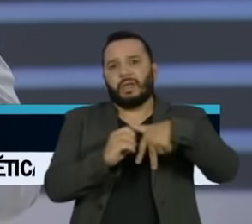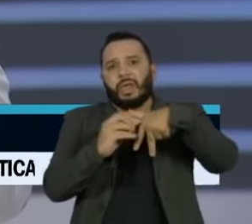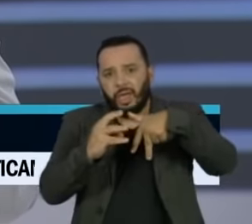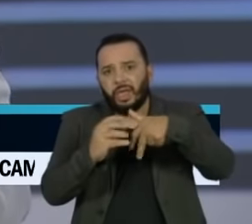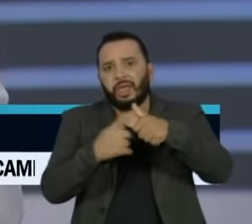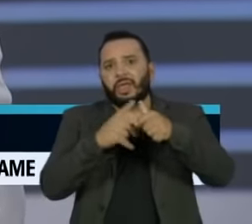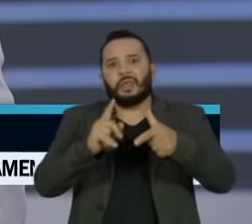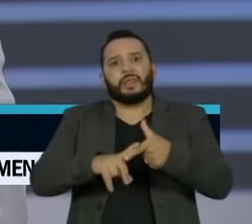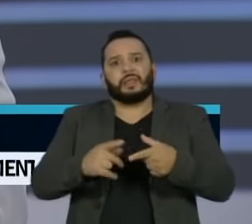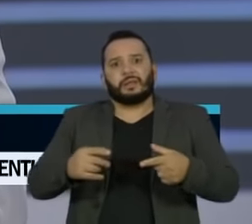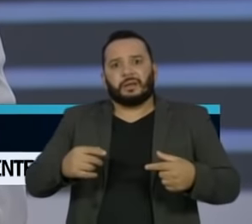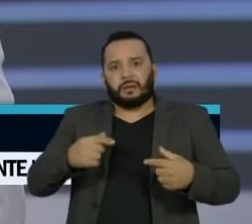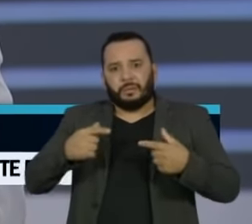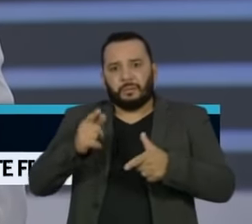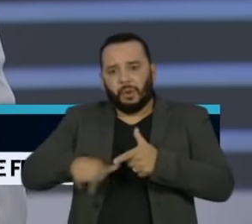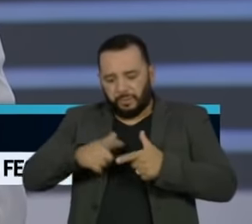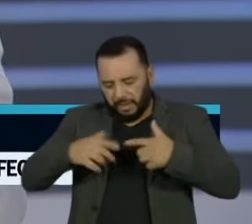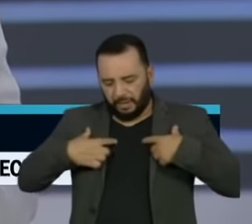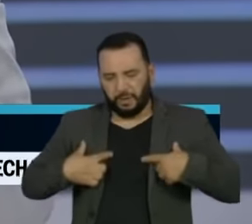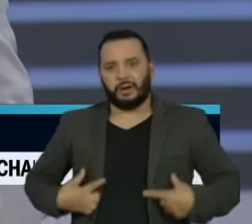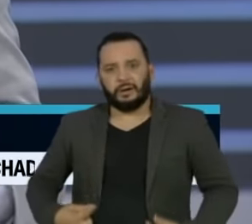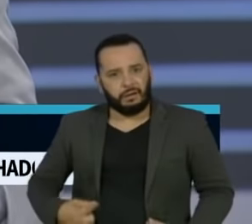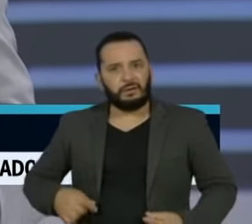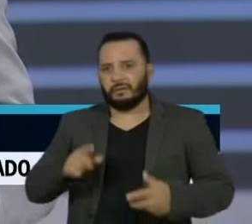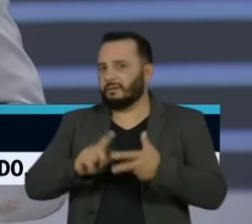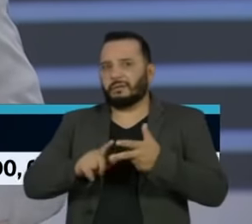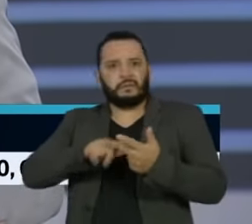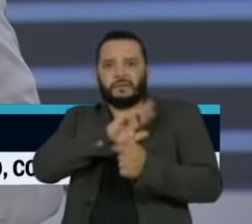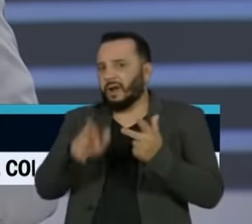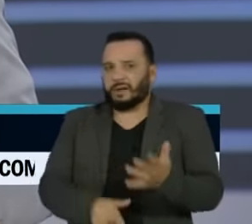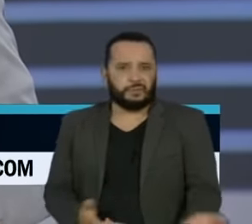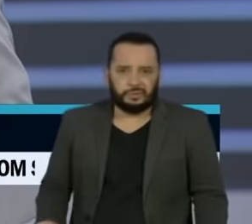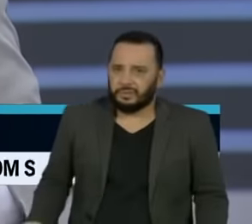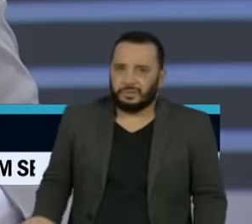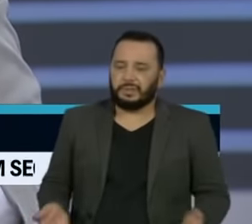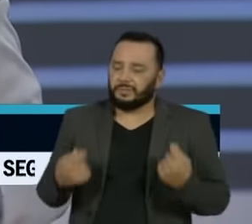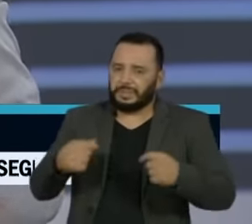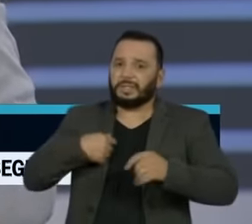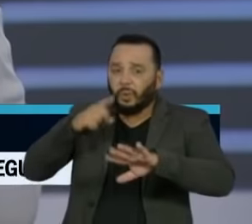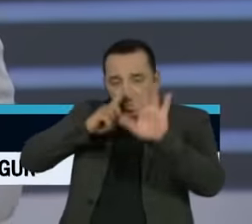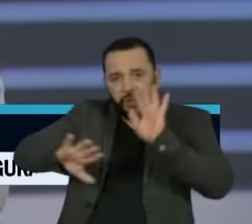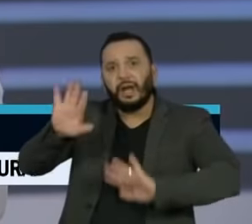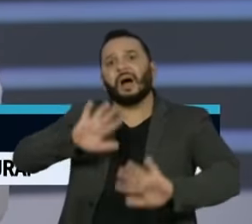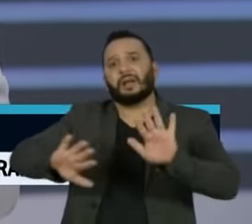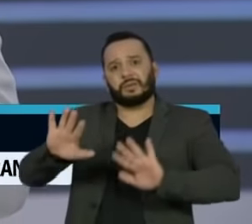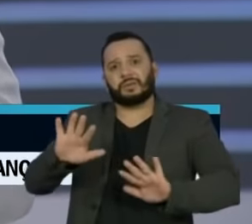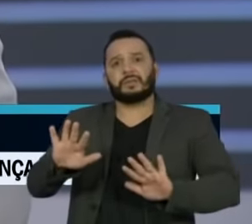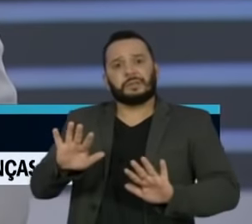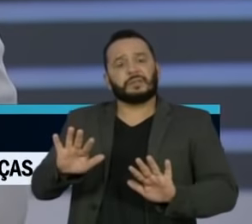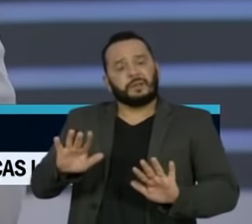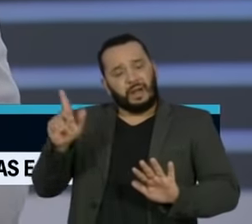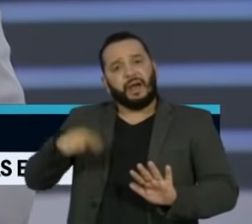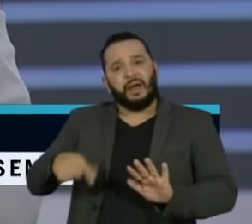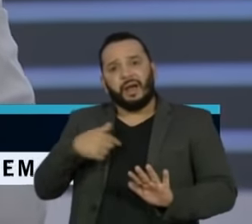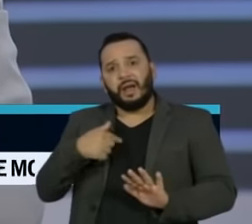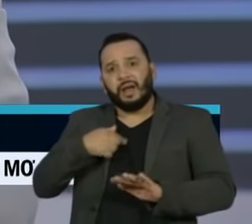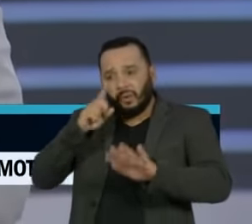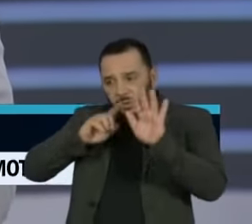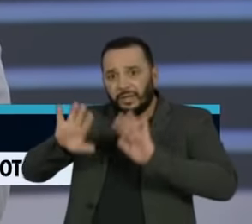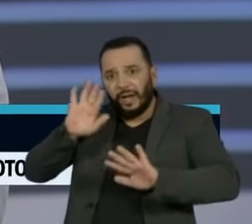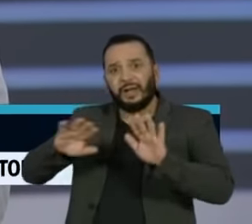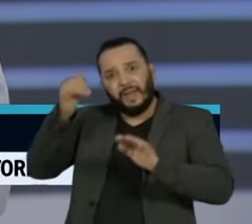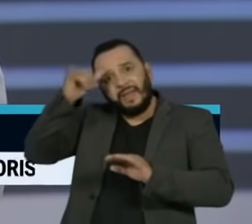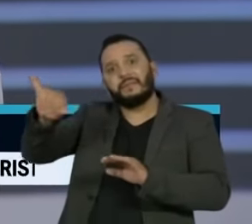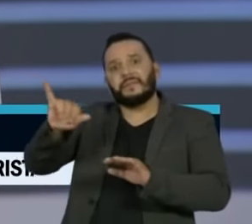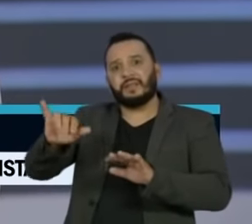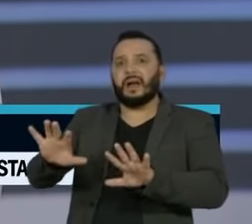desenvolvimento depois da doença. O fato é que o seguinte, cautela e prevenção precisaria ser o norte e precisaria ser o fundamento